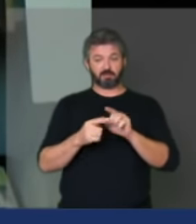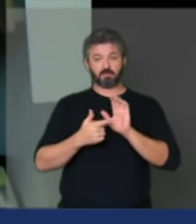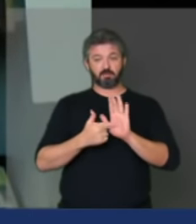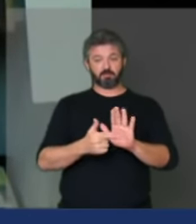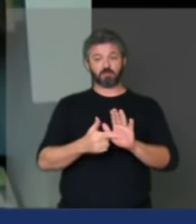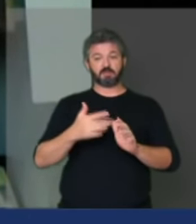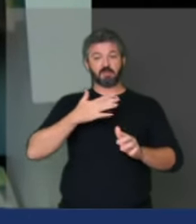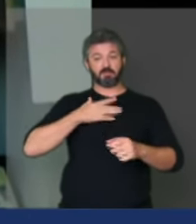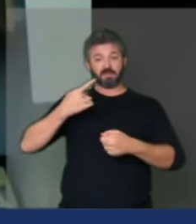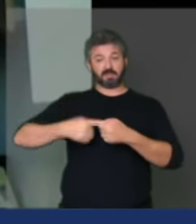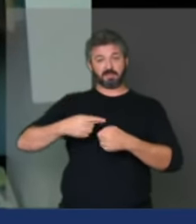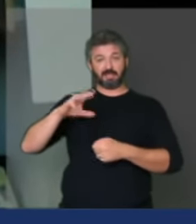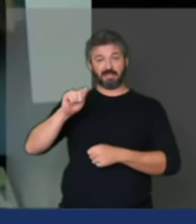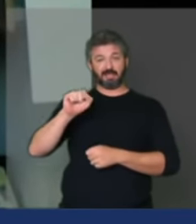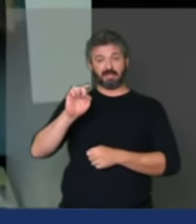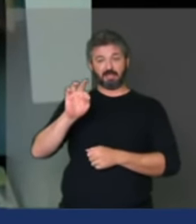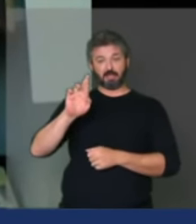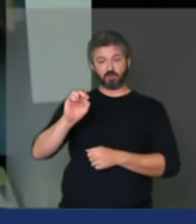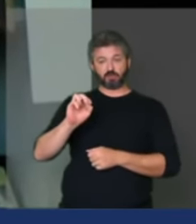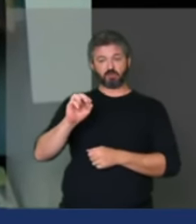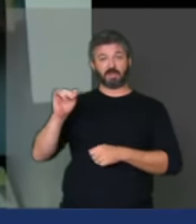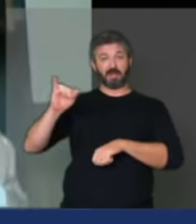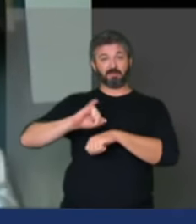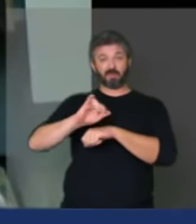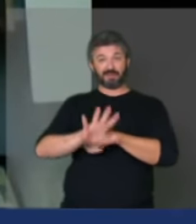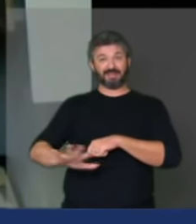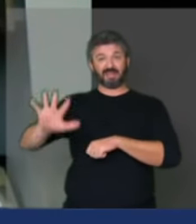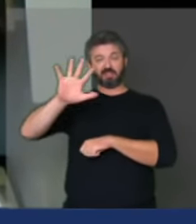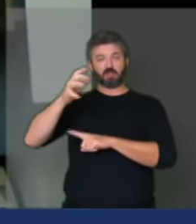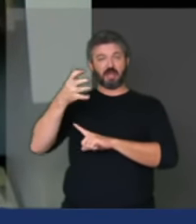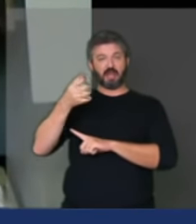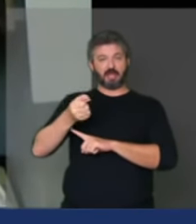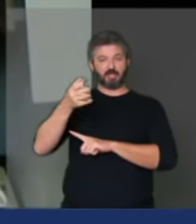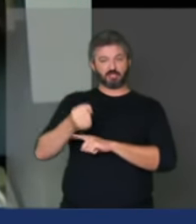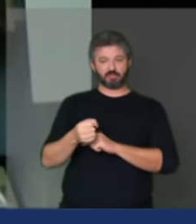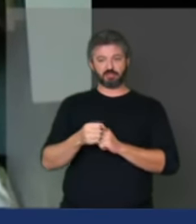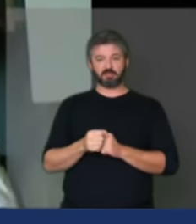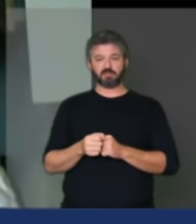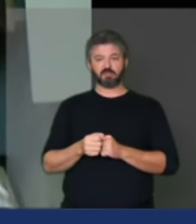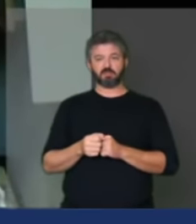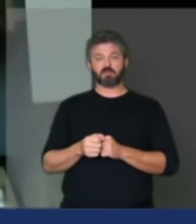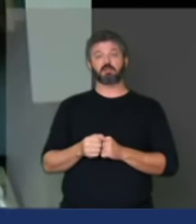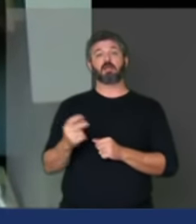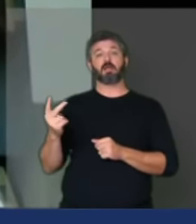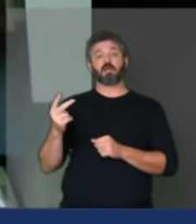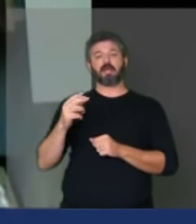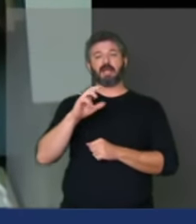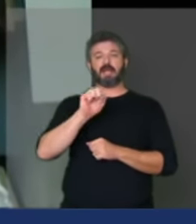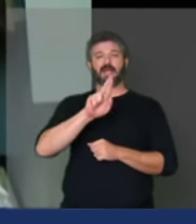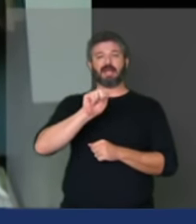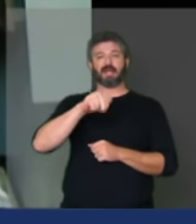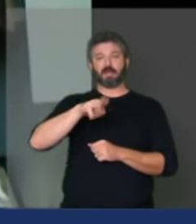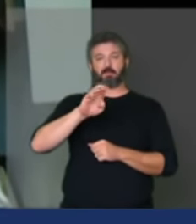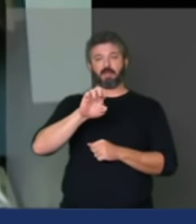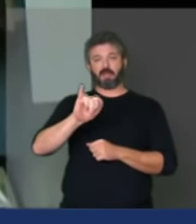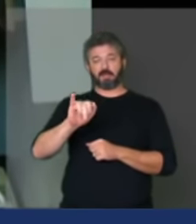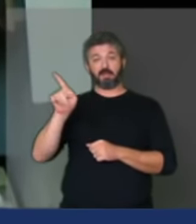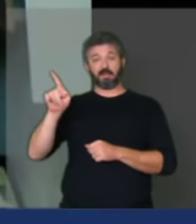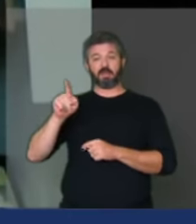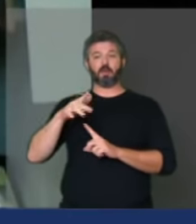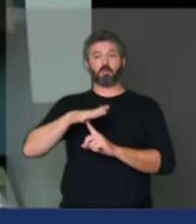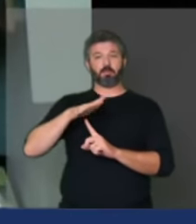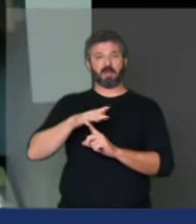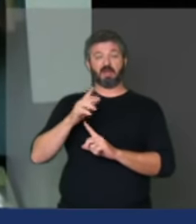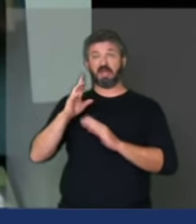da minha cidade de Castro capital nacional do leite Castro e Carambeí cidades dos campos gerais do estado do Paraná batendo